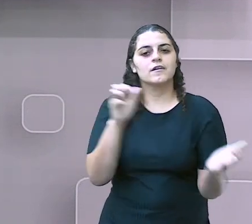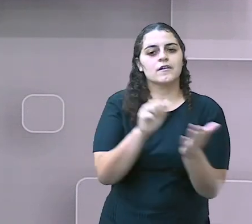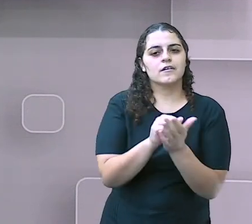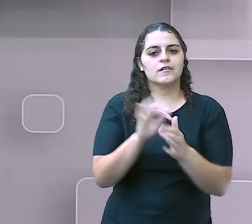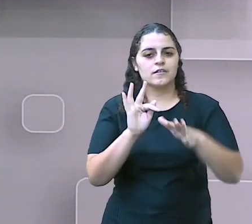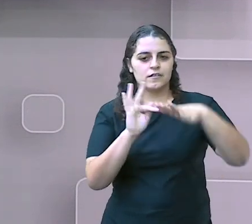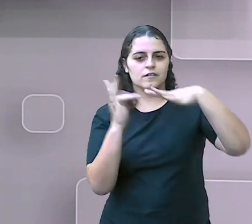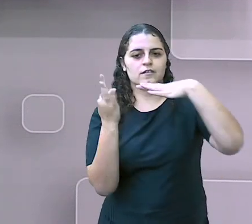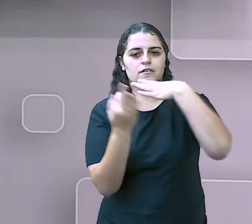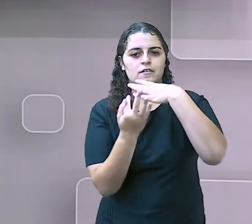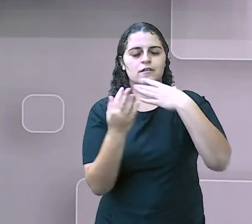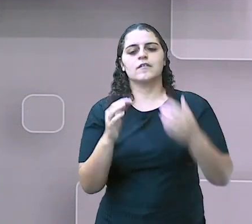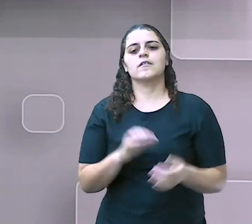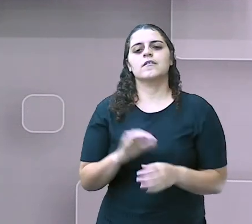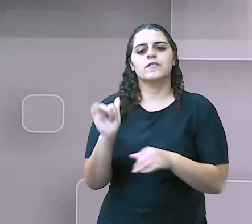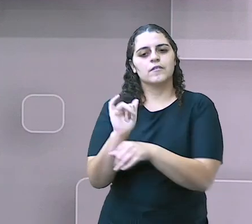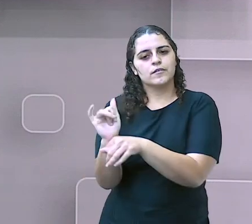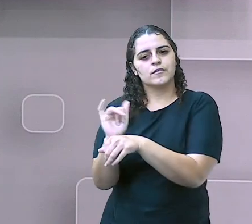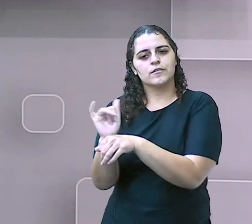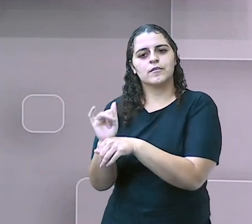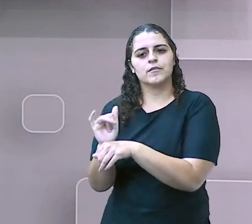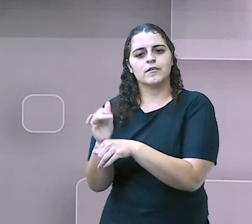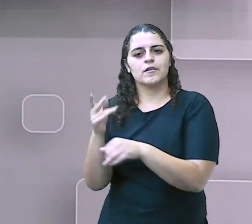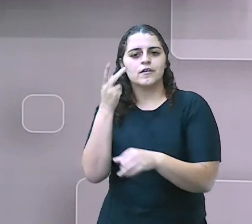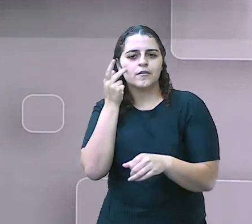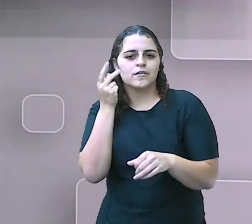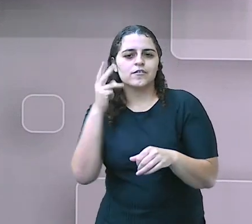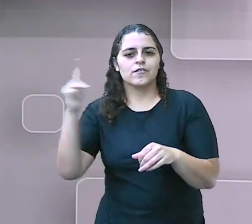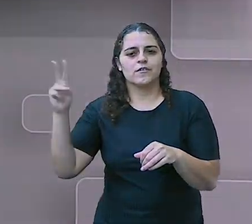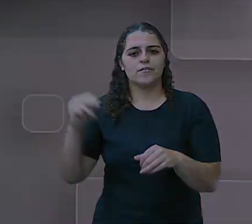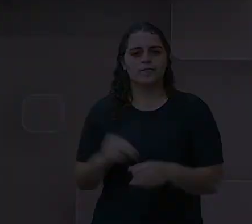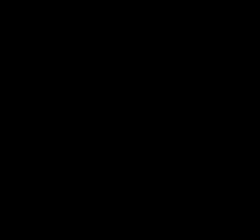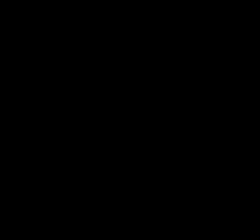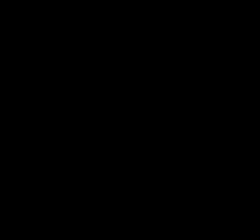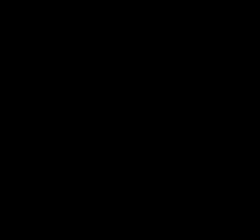sociais e se inscreva em nosso canal do YouTube SMEDGV.